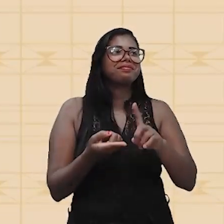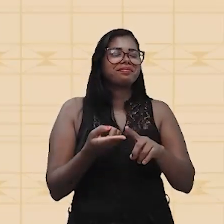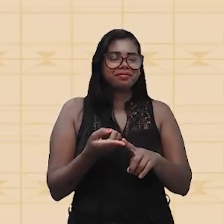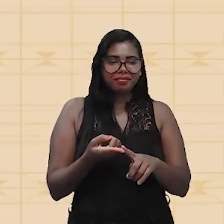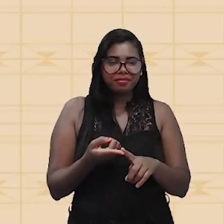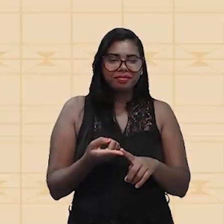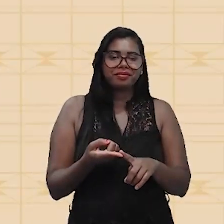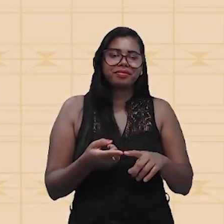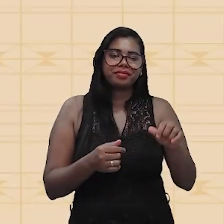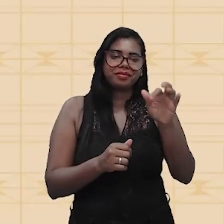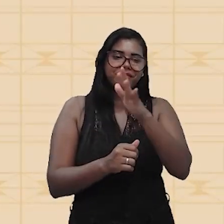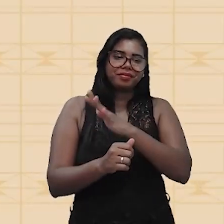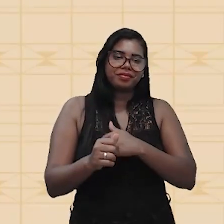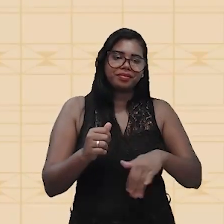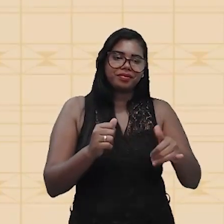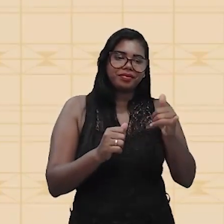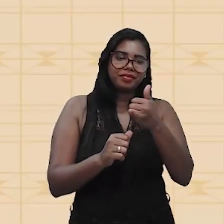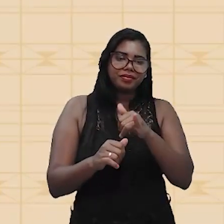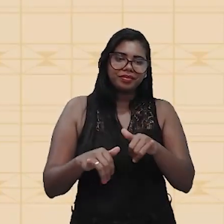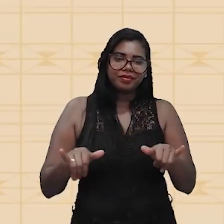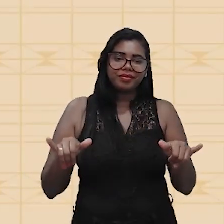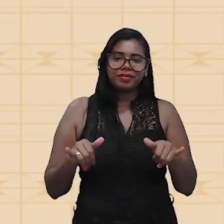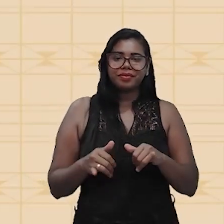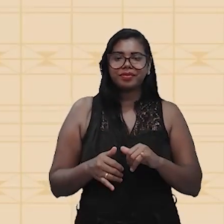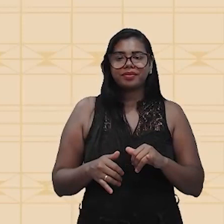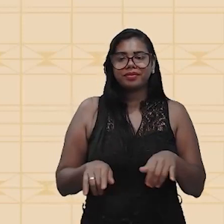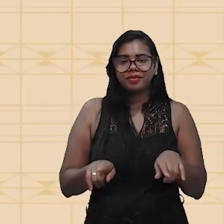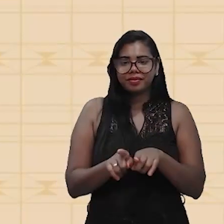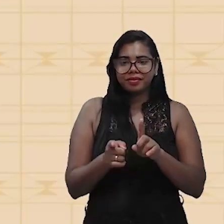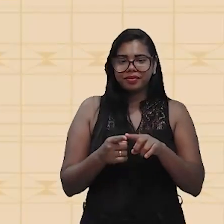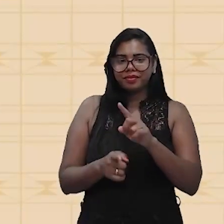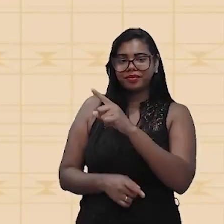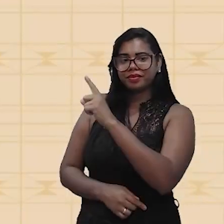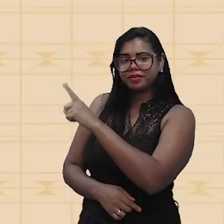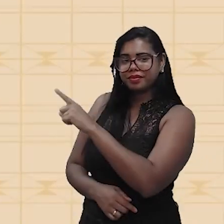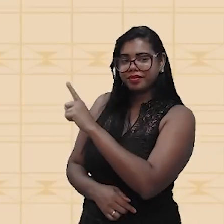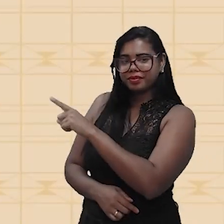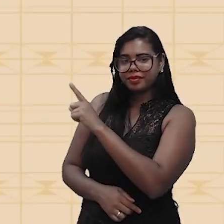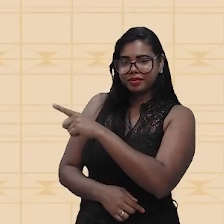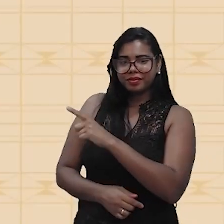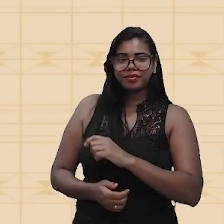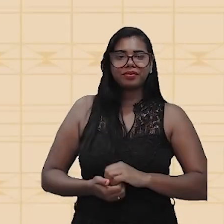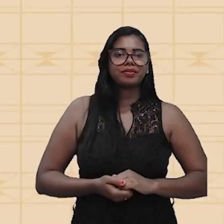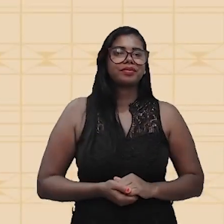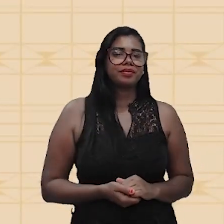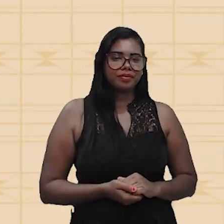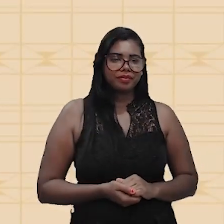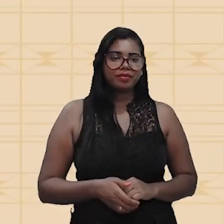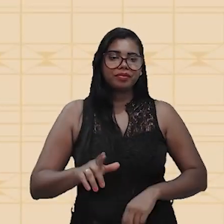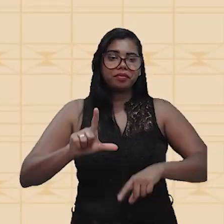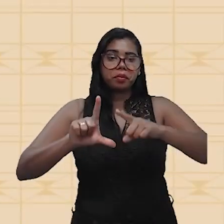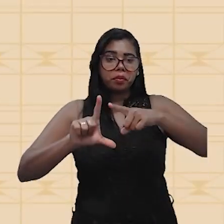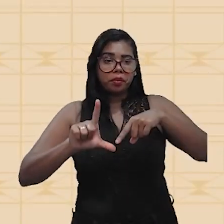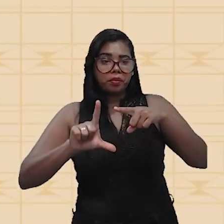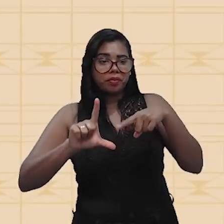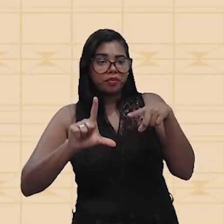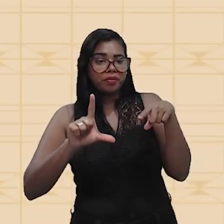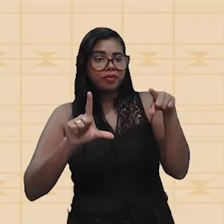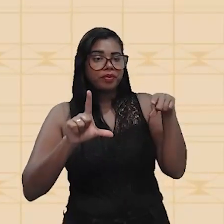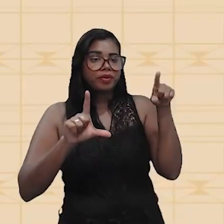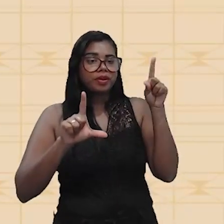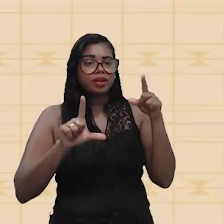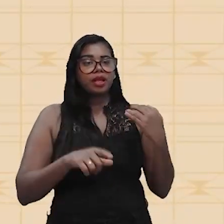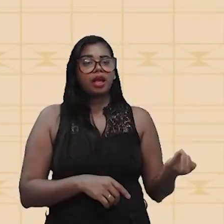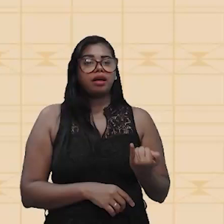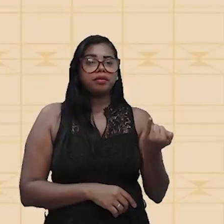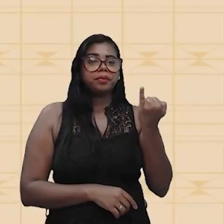elétrica. Belezinha? Essa corrente elétrica, ela pode também ser representada por meio de um gráfico. Isso é importante que você saiba.